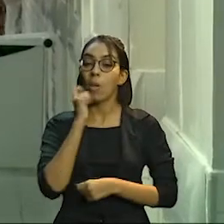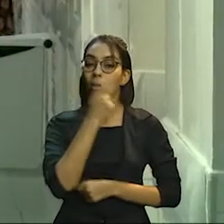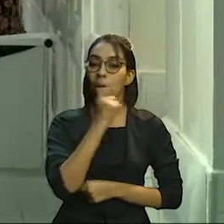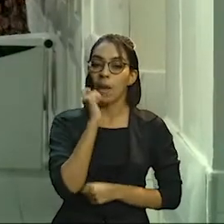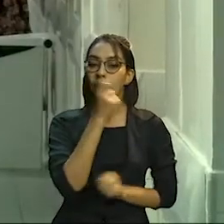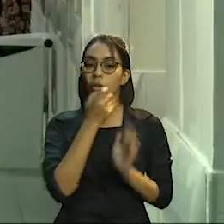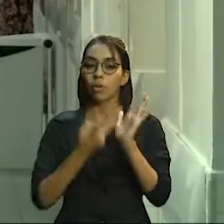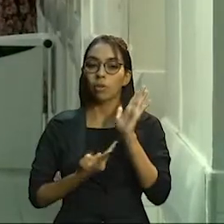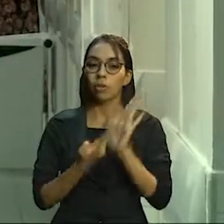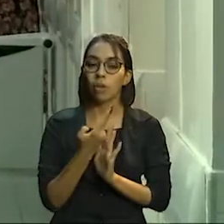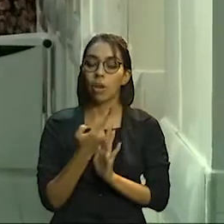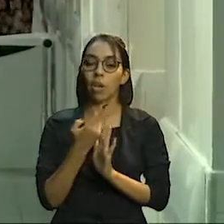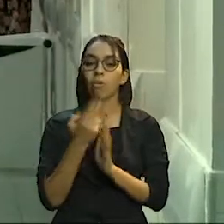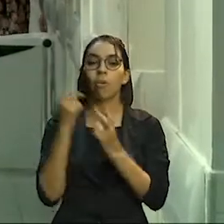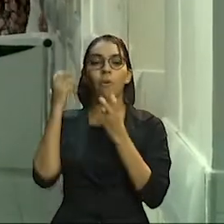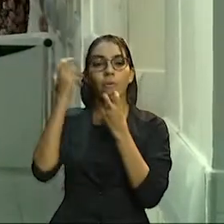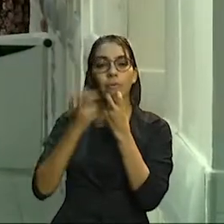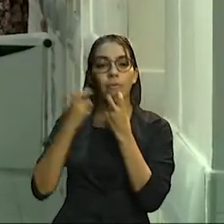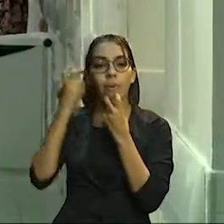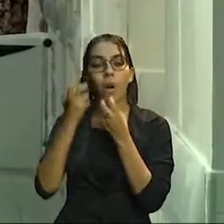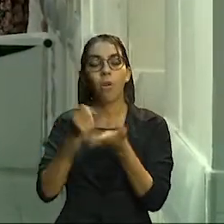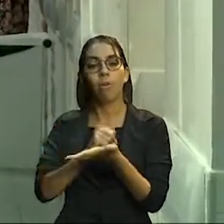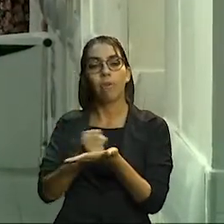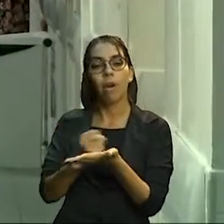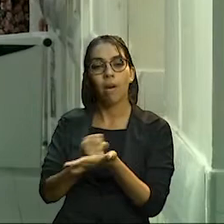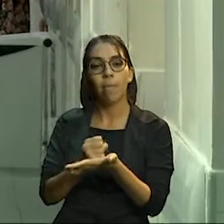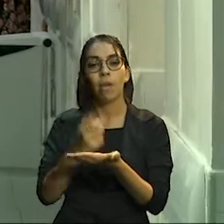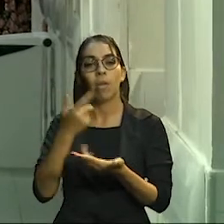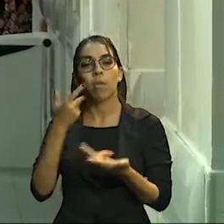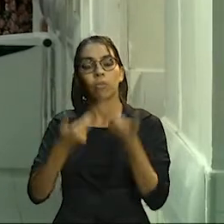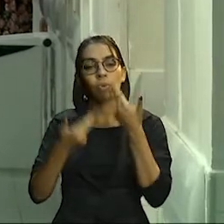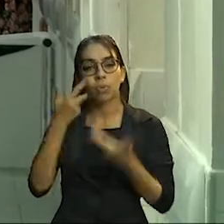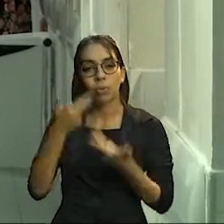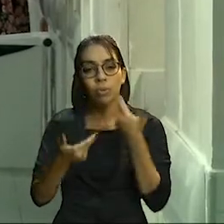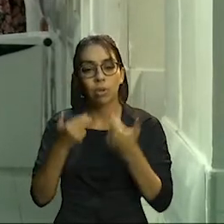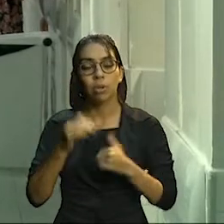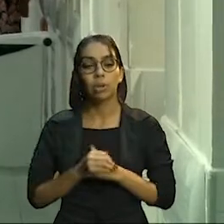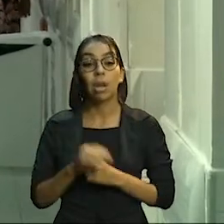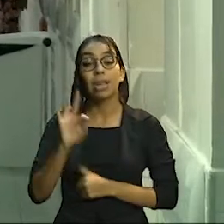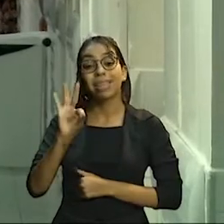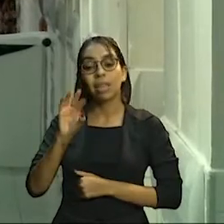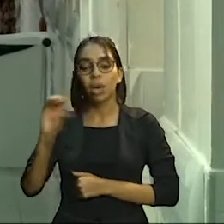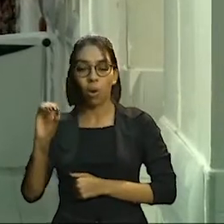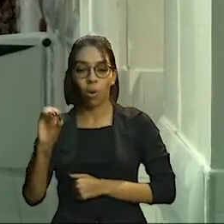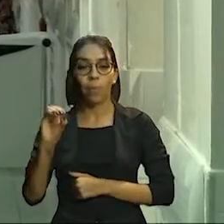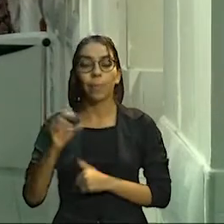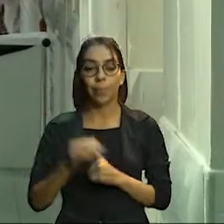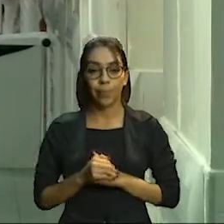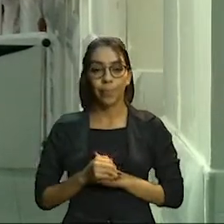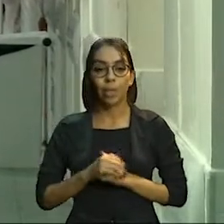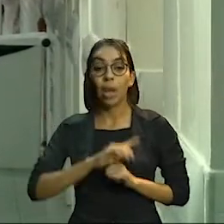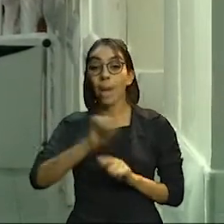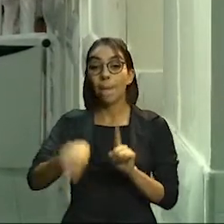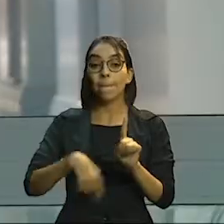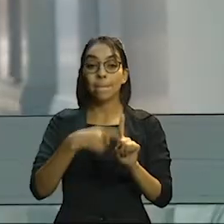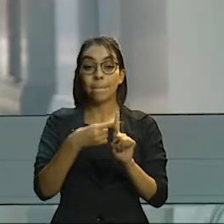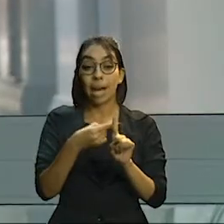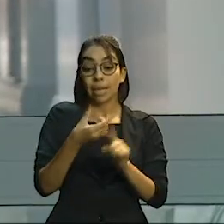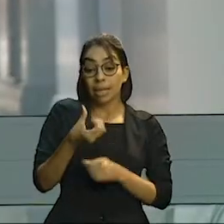fonoaudiólogo, farmacêutico, nutricionista e terapeuta ocupacional. Além de 63